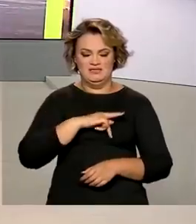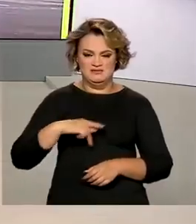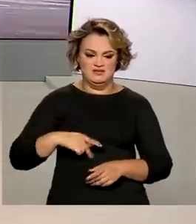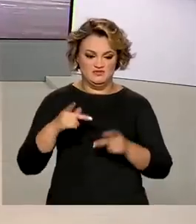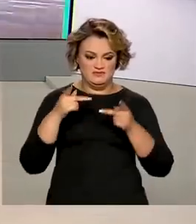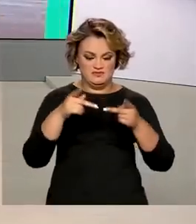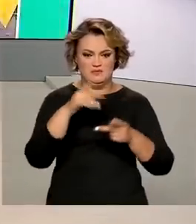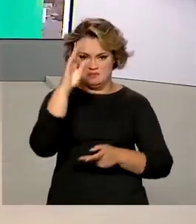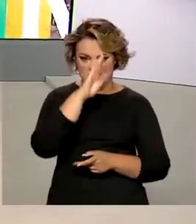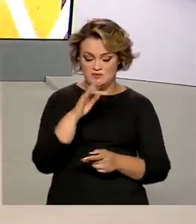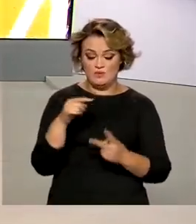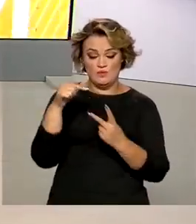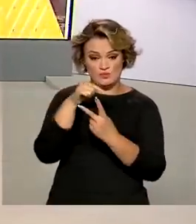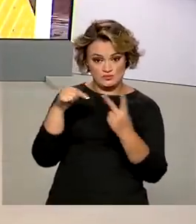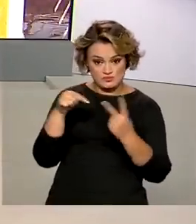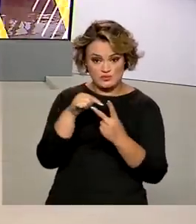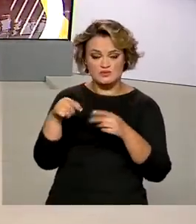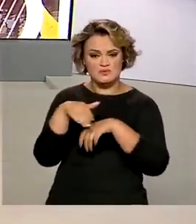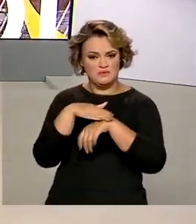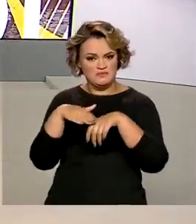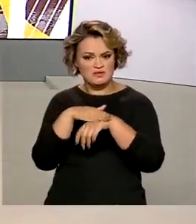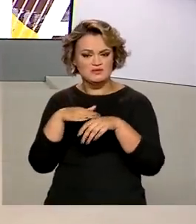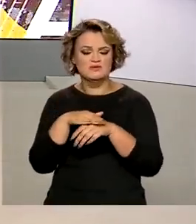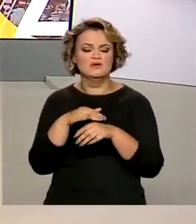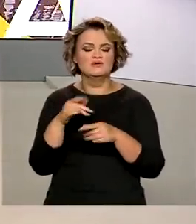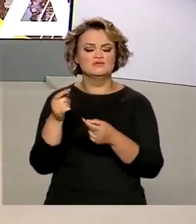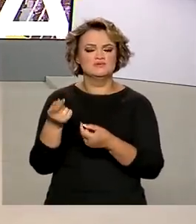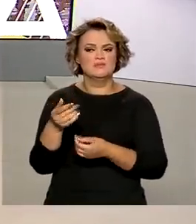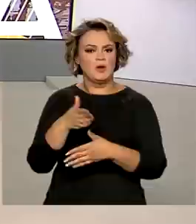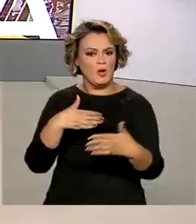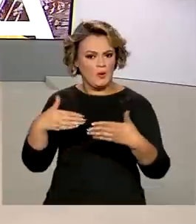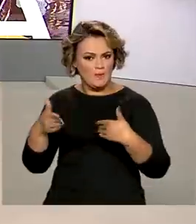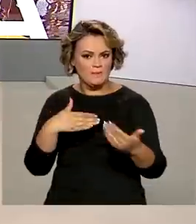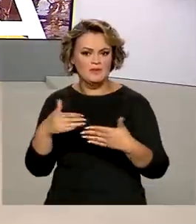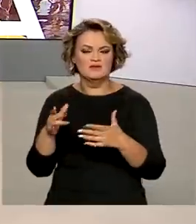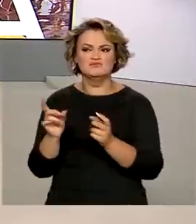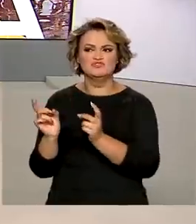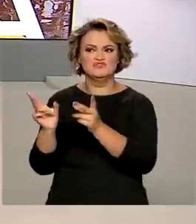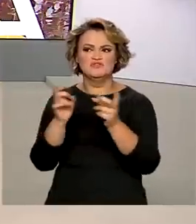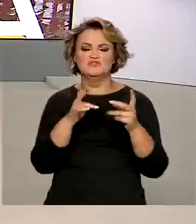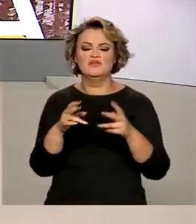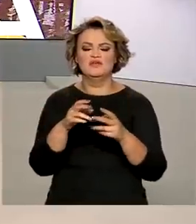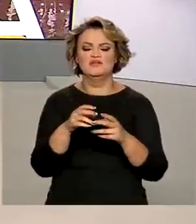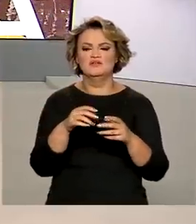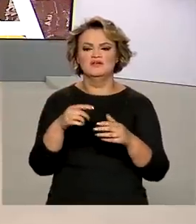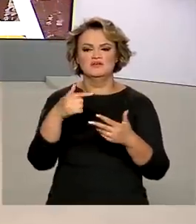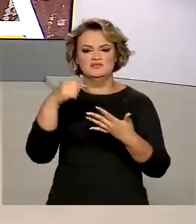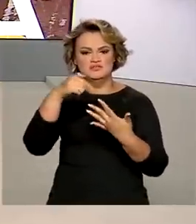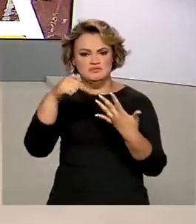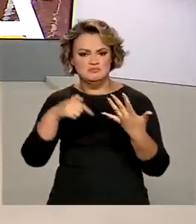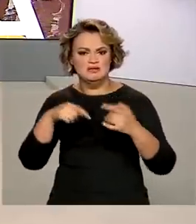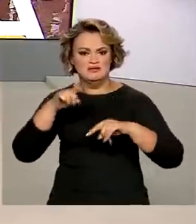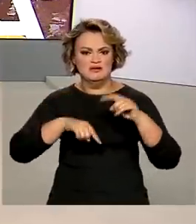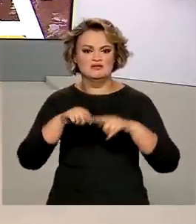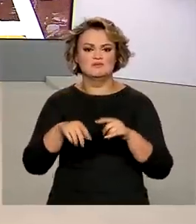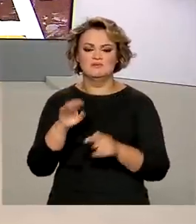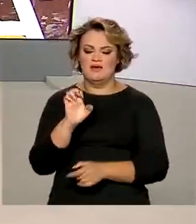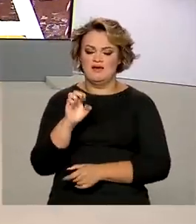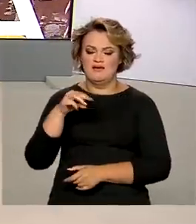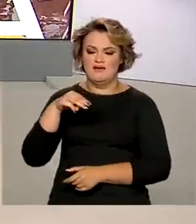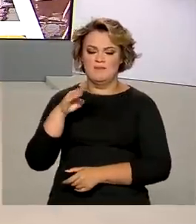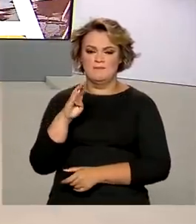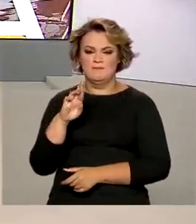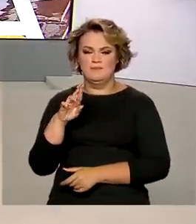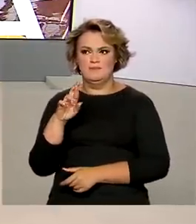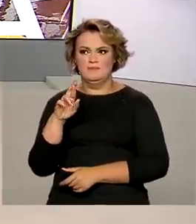país. Os dois trataram de comércio bilateral, que inclui a venda de cargueiros militares da Embraer para o